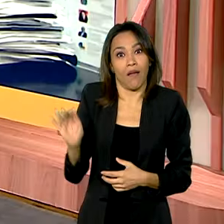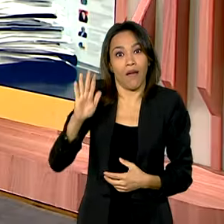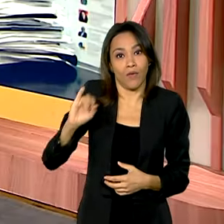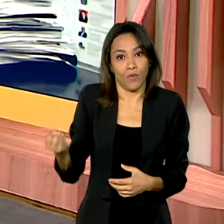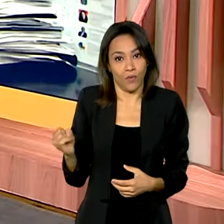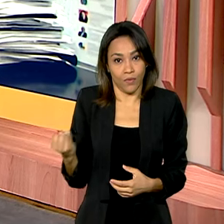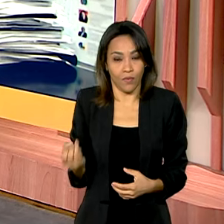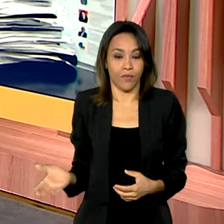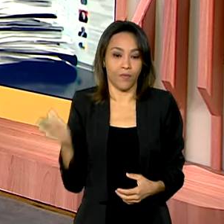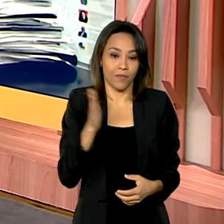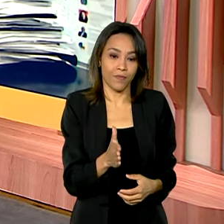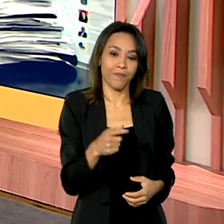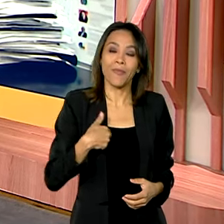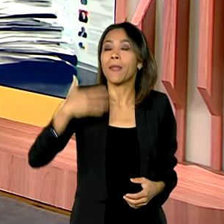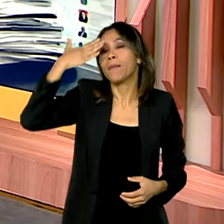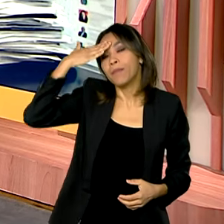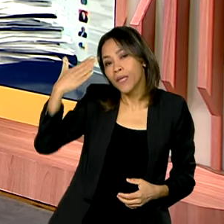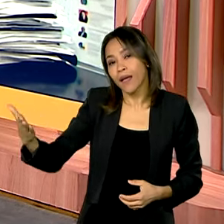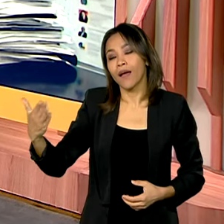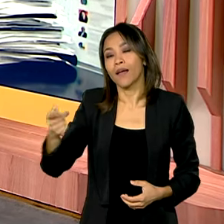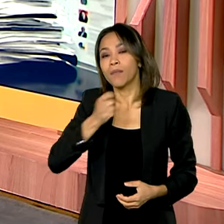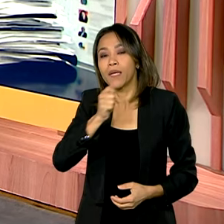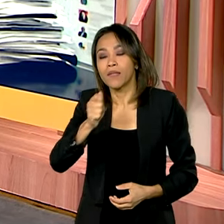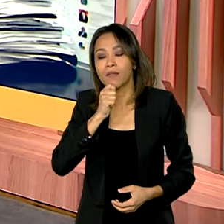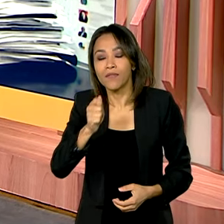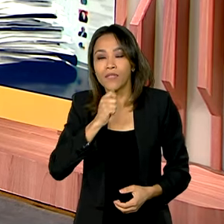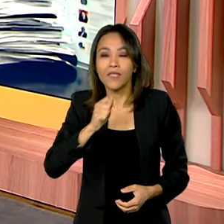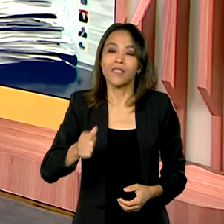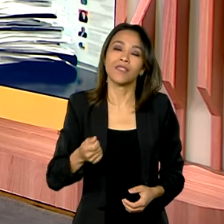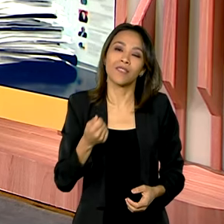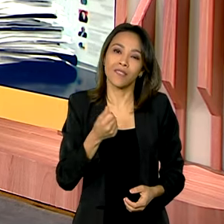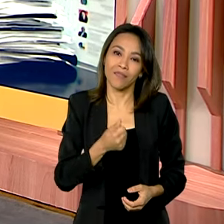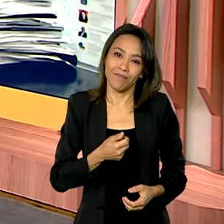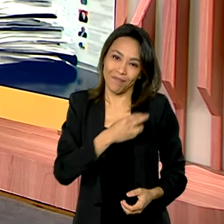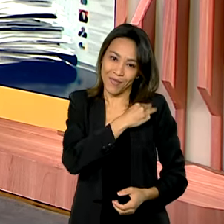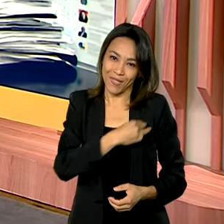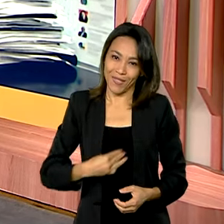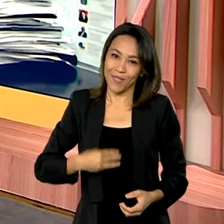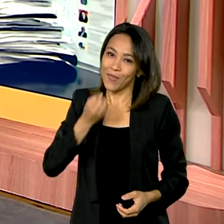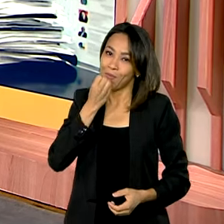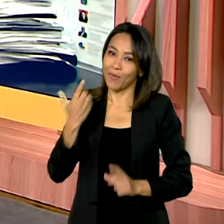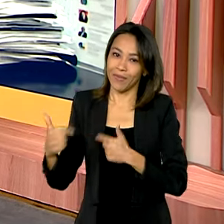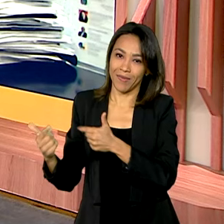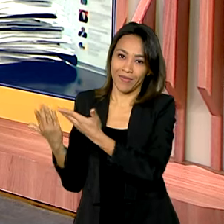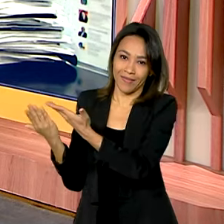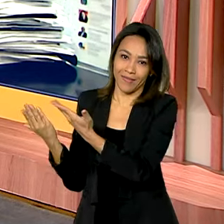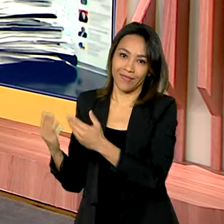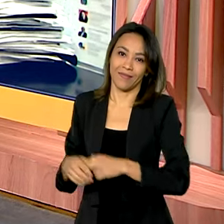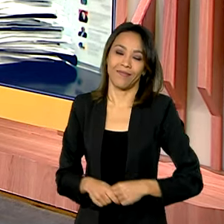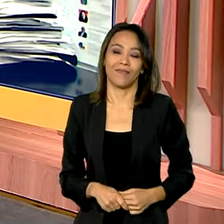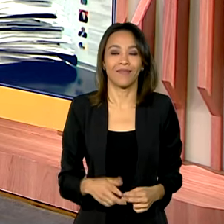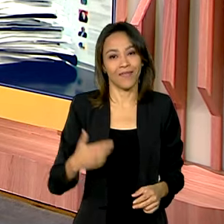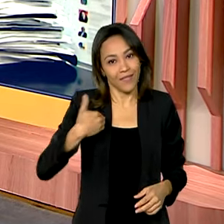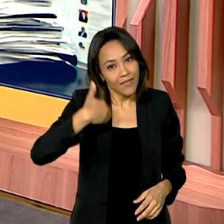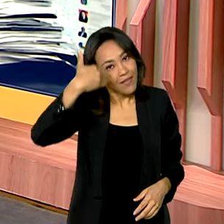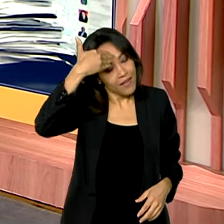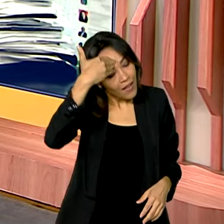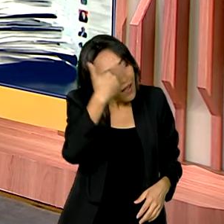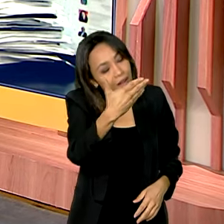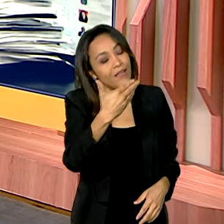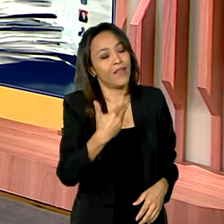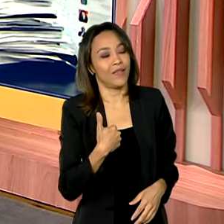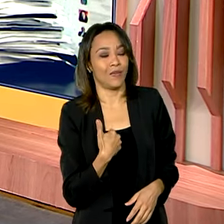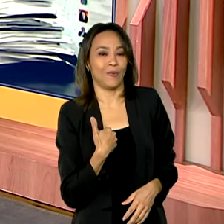Ministro da cidade, Jarder Filho, muito obrigado pela entrevista, um excelente dia, bom trabalho para o senhor. Eu que agradeço, Roberto, a